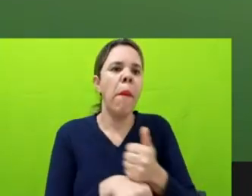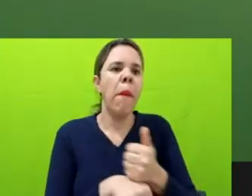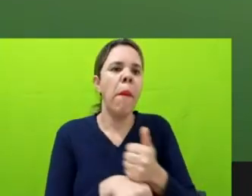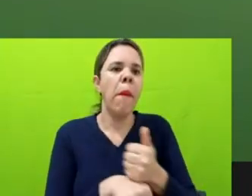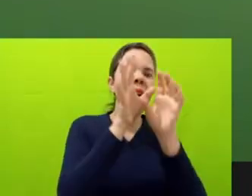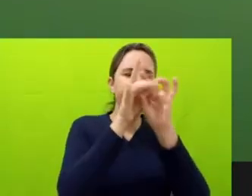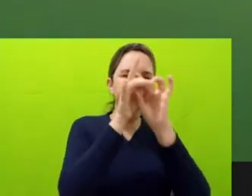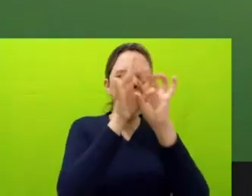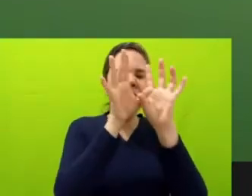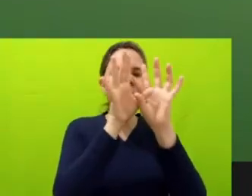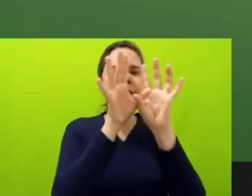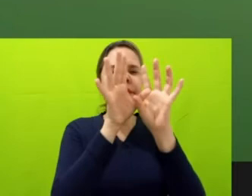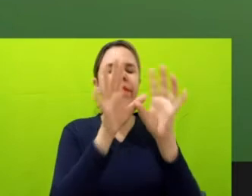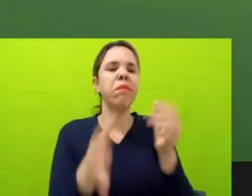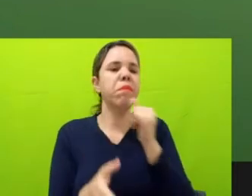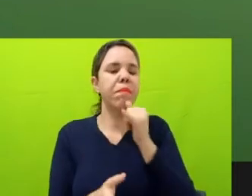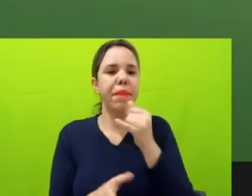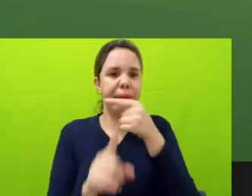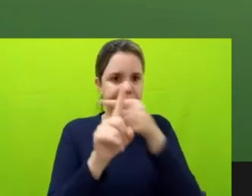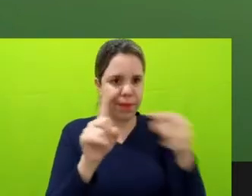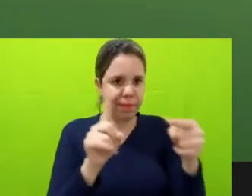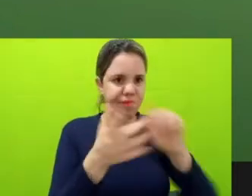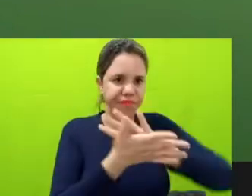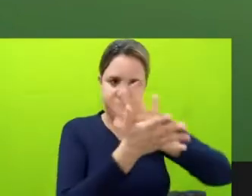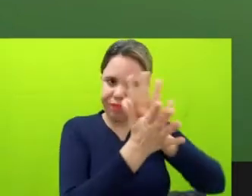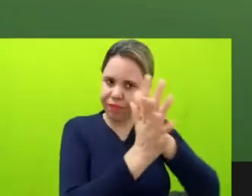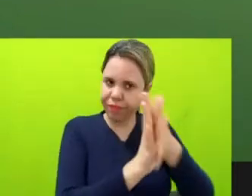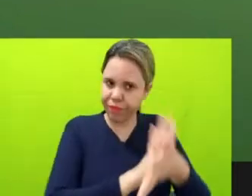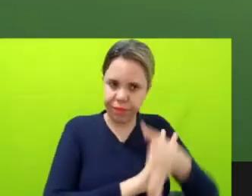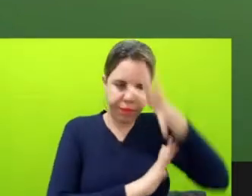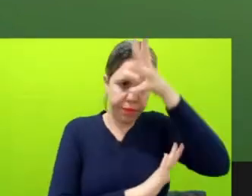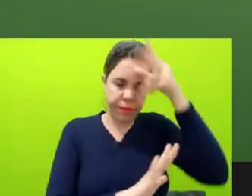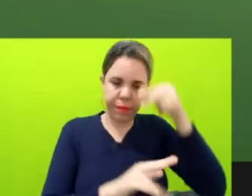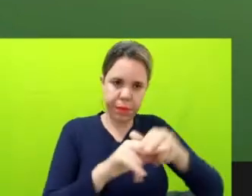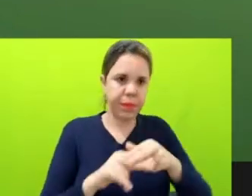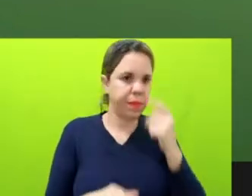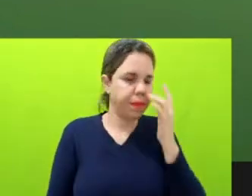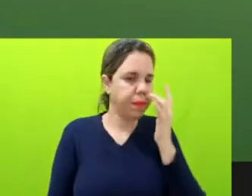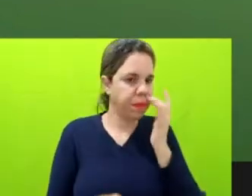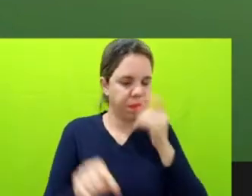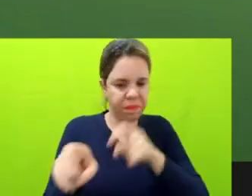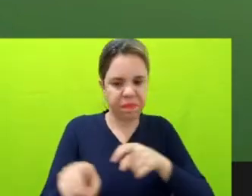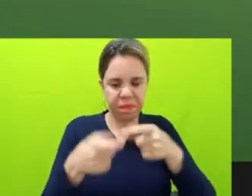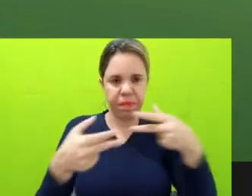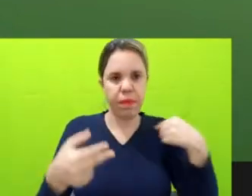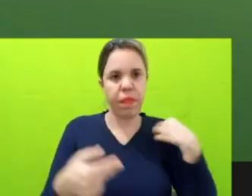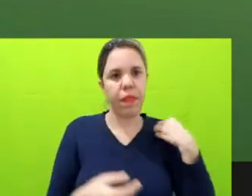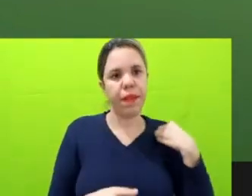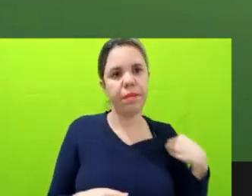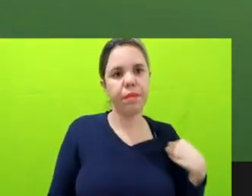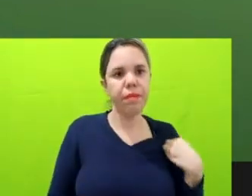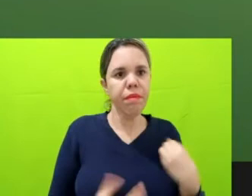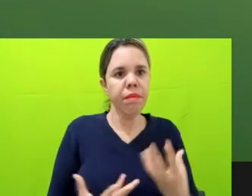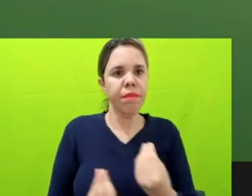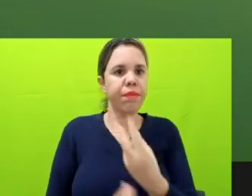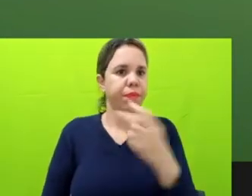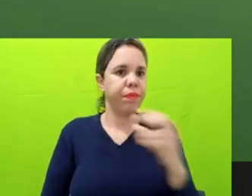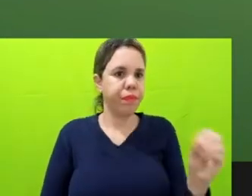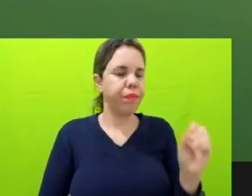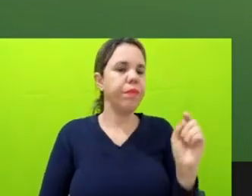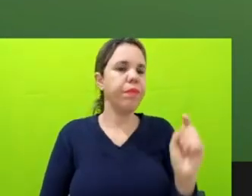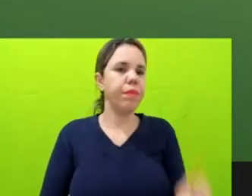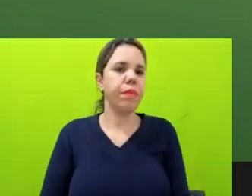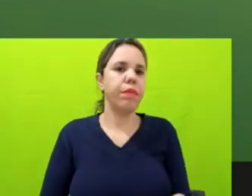destruída, né, pela mineração, pelo uso do mercúrio e pela invasão de mais de 20 mil garimpeiros, né, o ambiente está totalmente